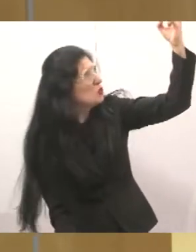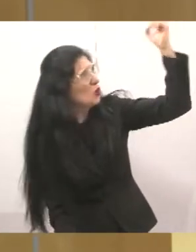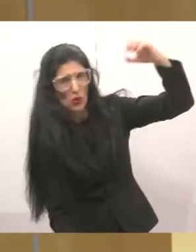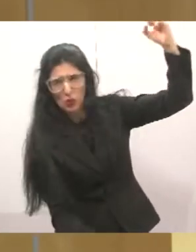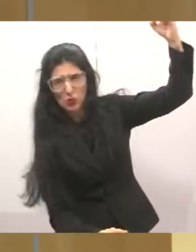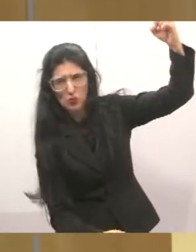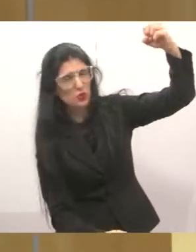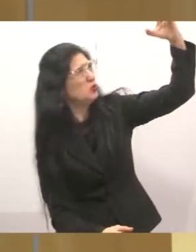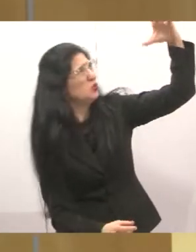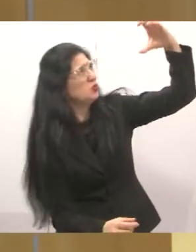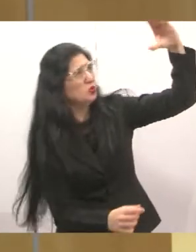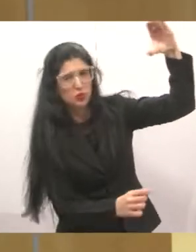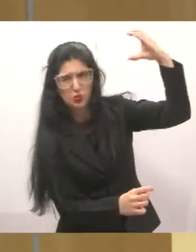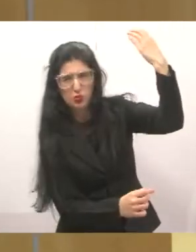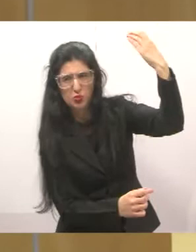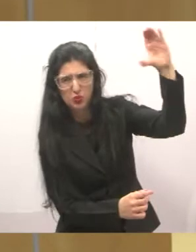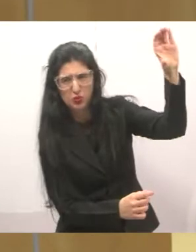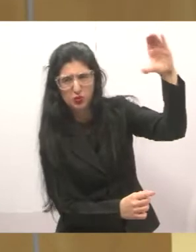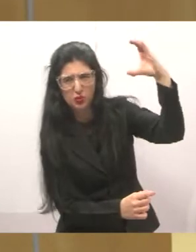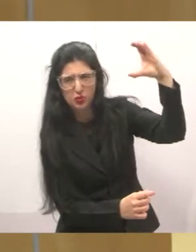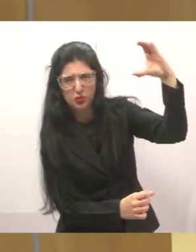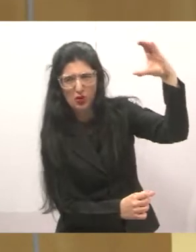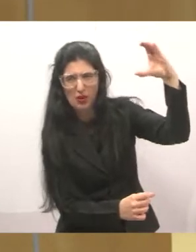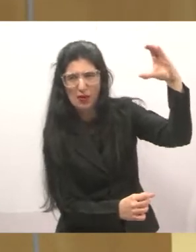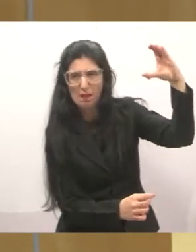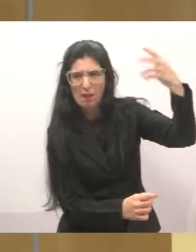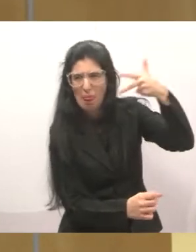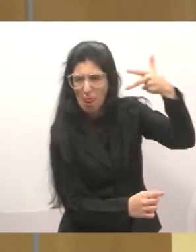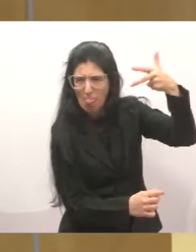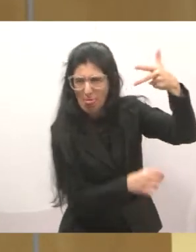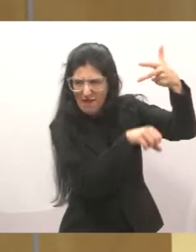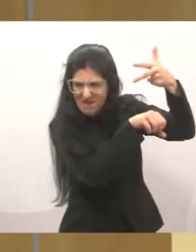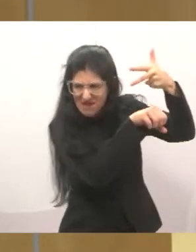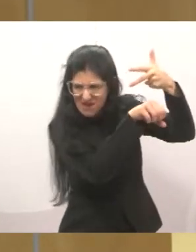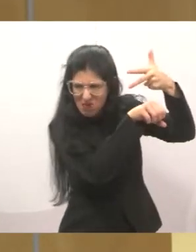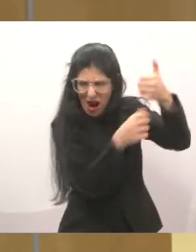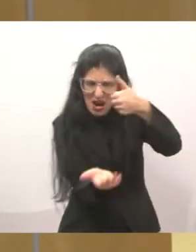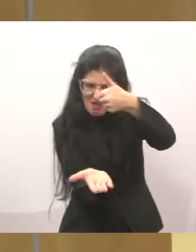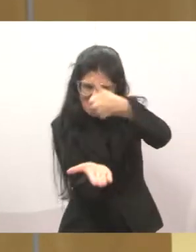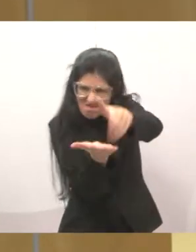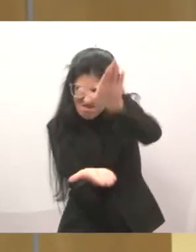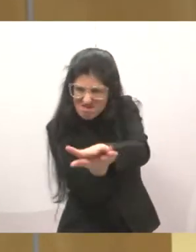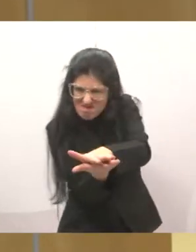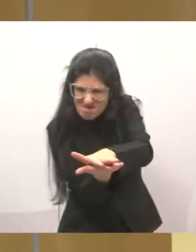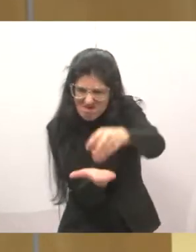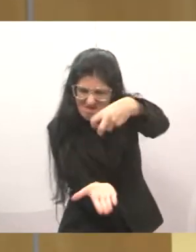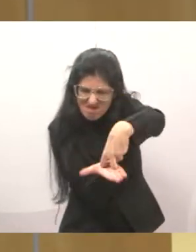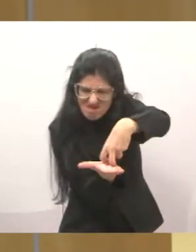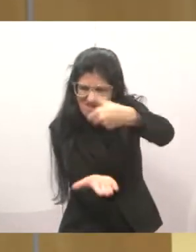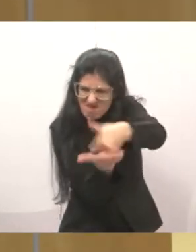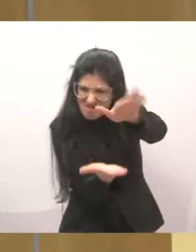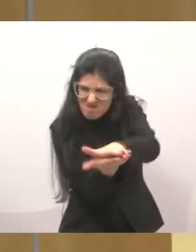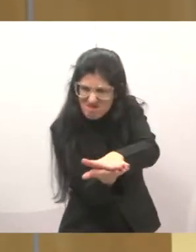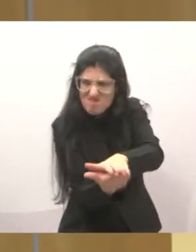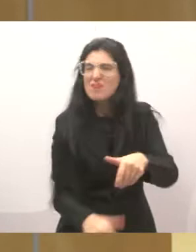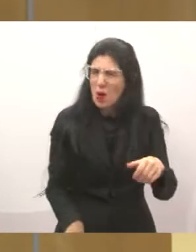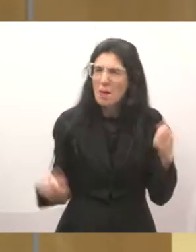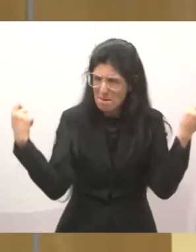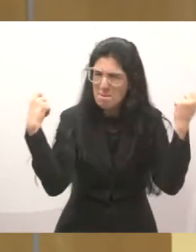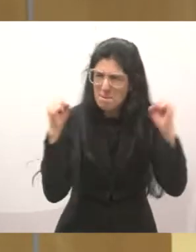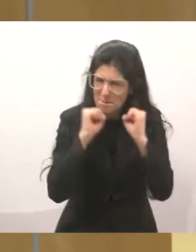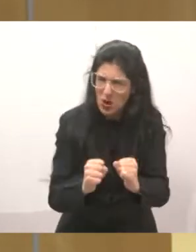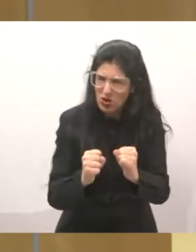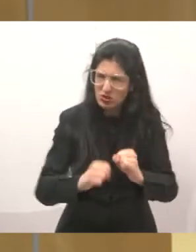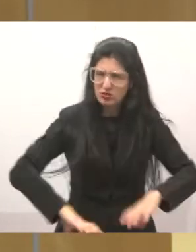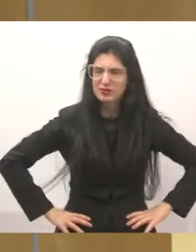e que muitos moradores, munícipes que acompanham o nosso trabalho pediu para a gente fazer esse questionamento aqui. E na realidade, depois eu